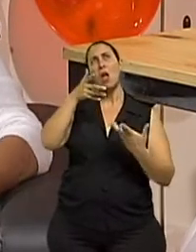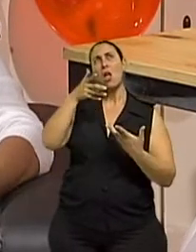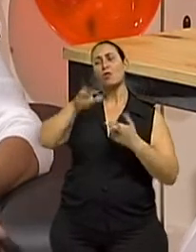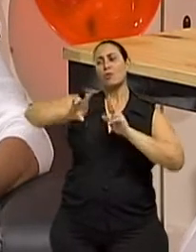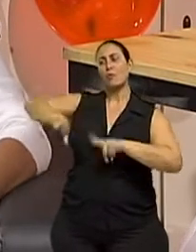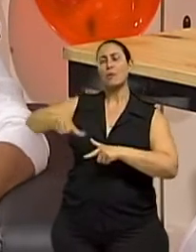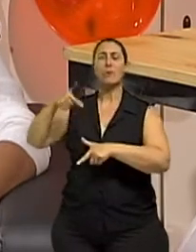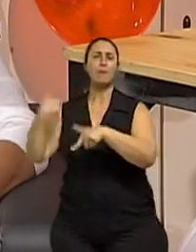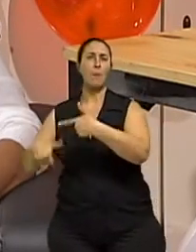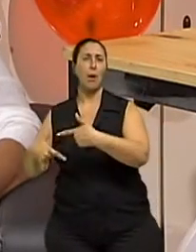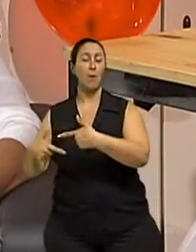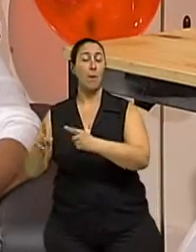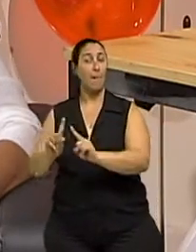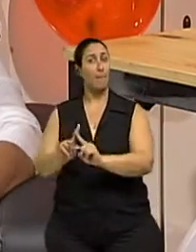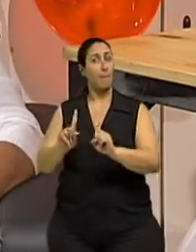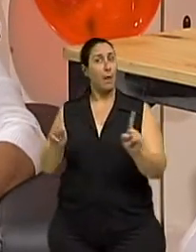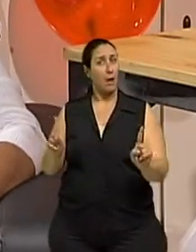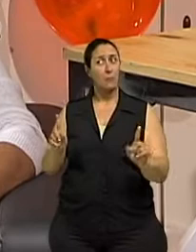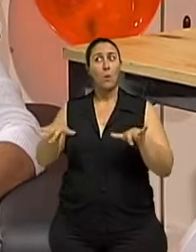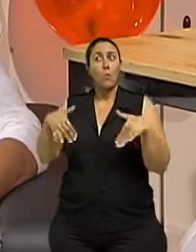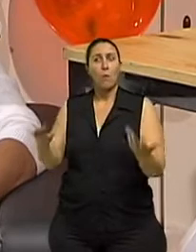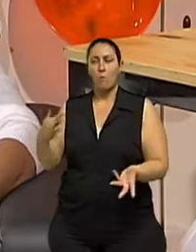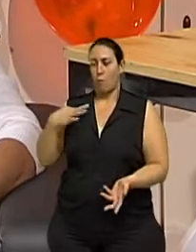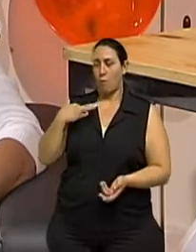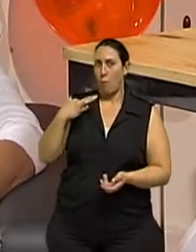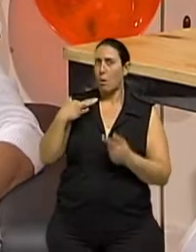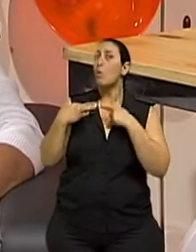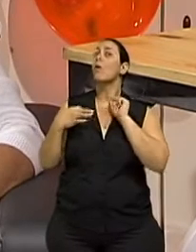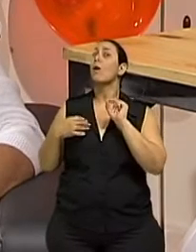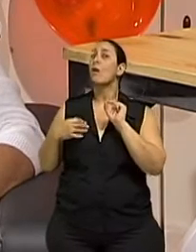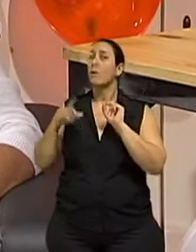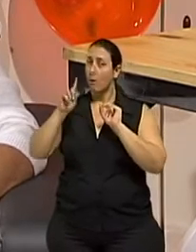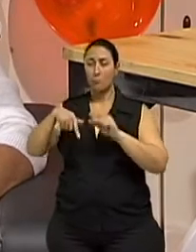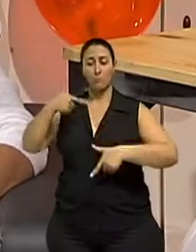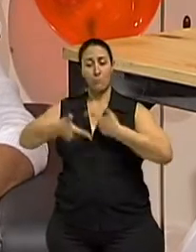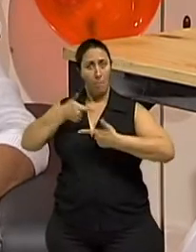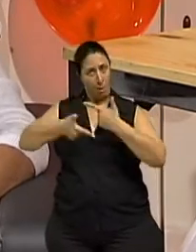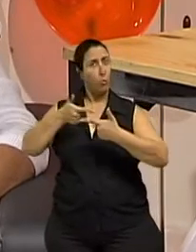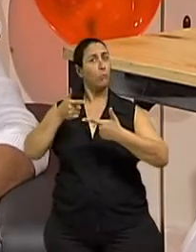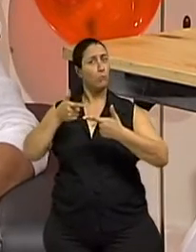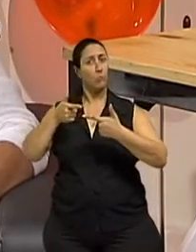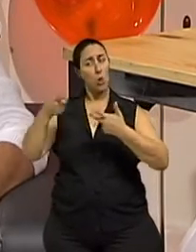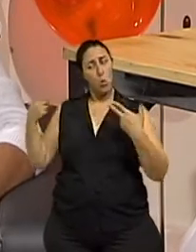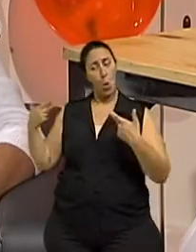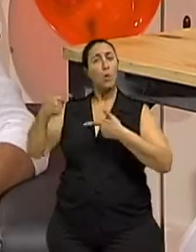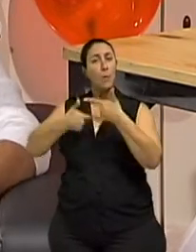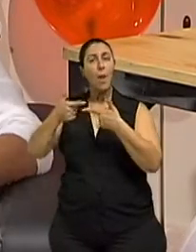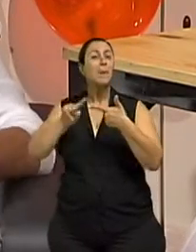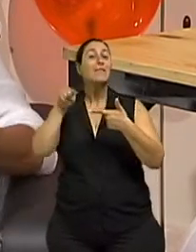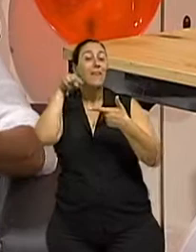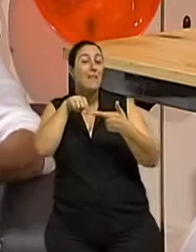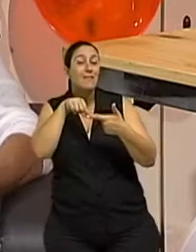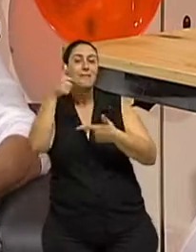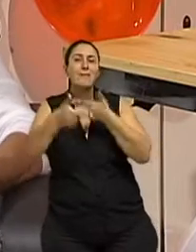Mas, quando assume um compromisso como um voluntário, tem um novo trabalho. Qual é a diferença? A diferença é